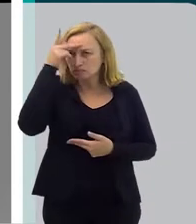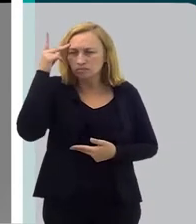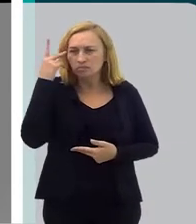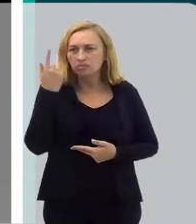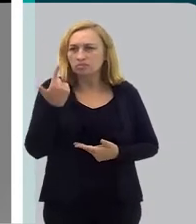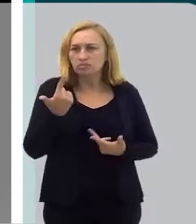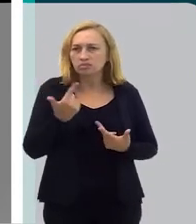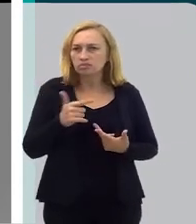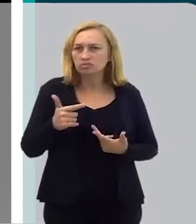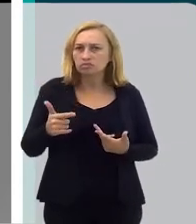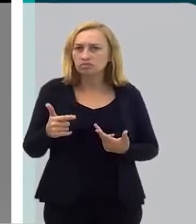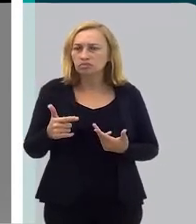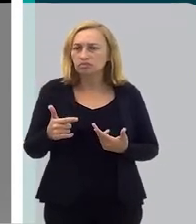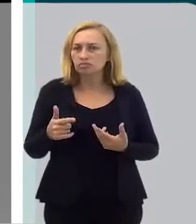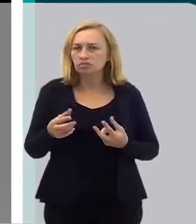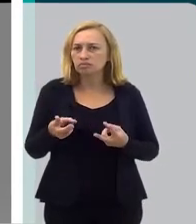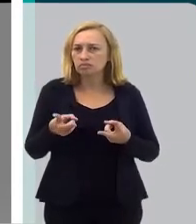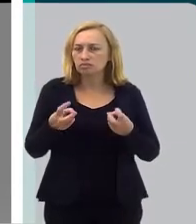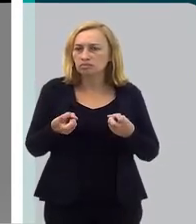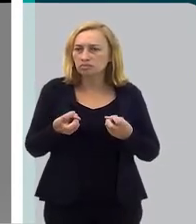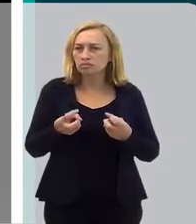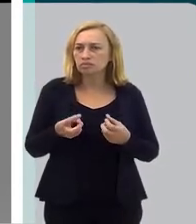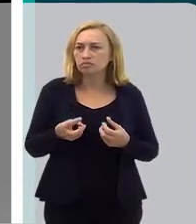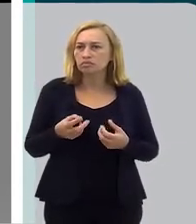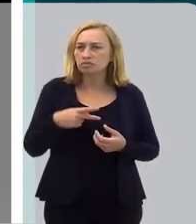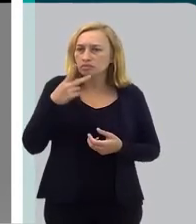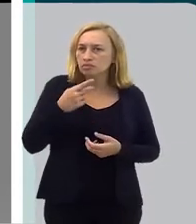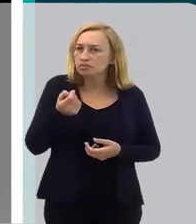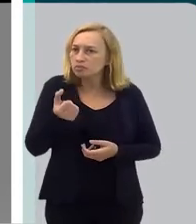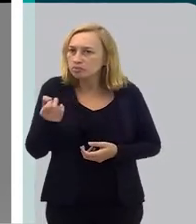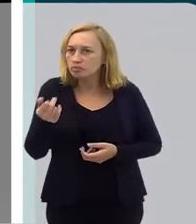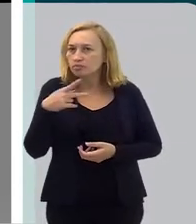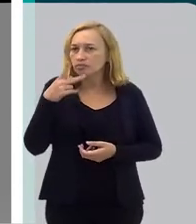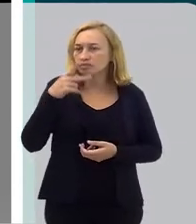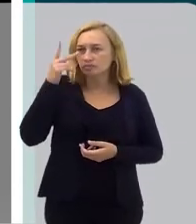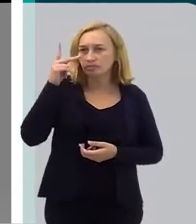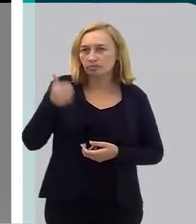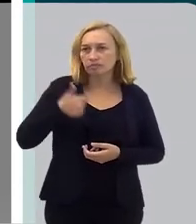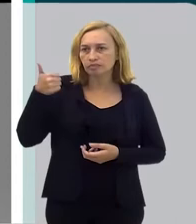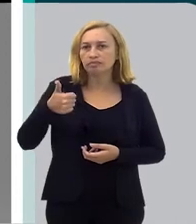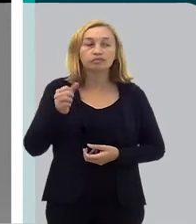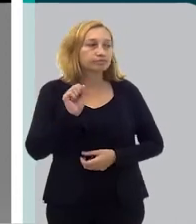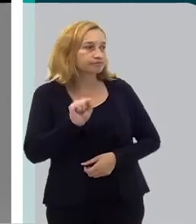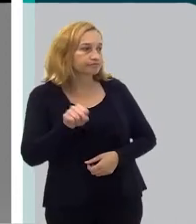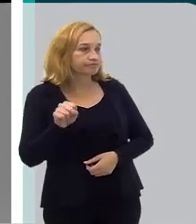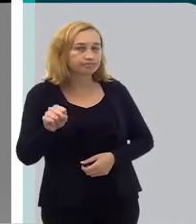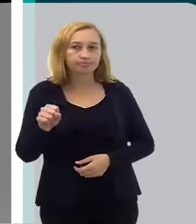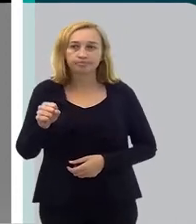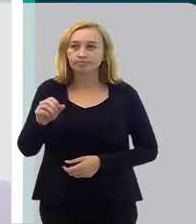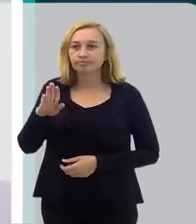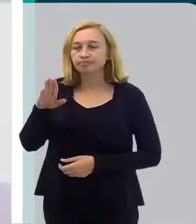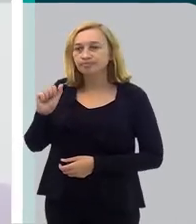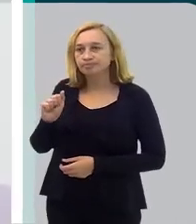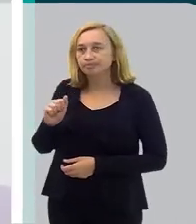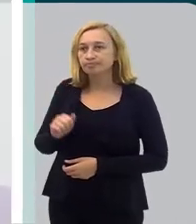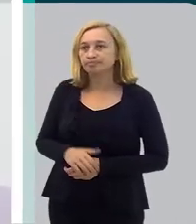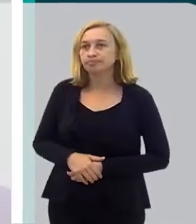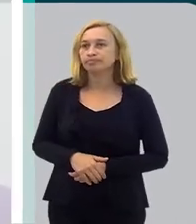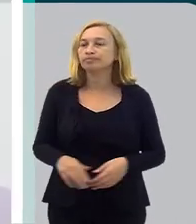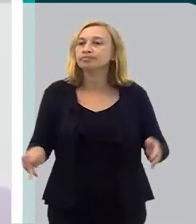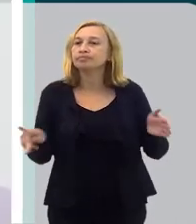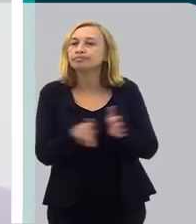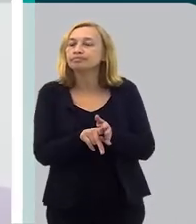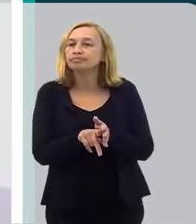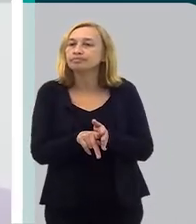pessoas não têm essa percepção. Então, eu queria que o falasse um pouco disso, para a gente entender melhor. Sim. A boca, ela